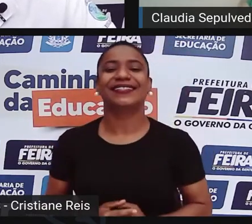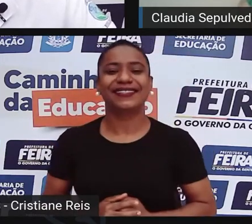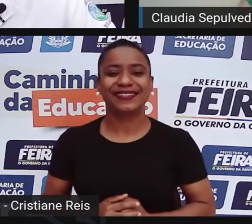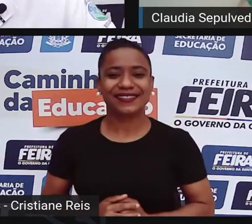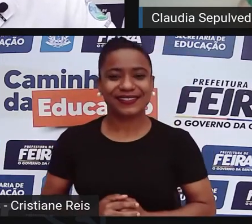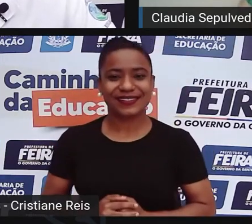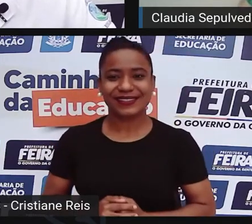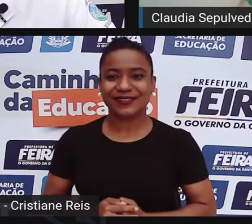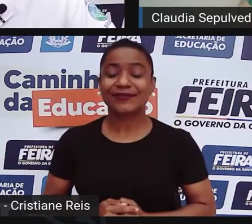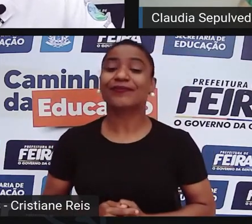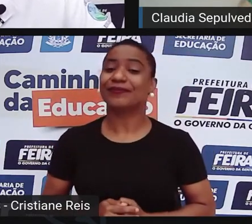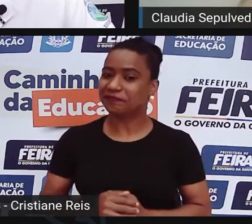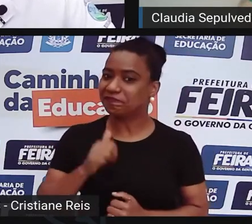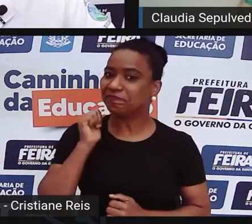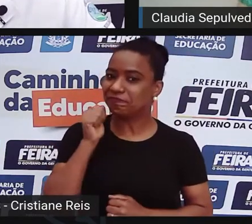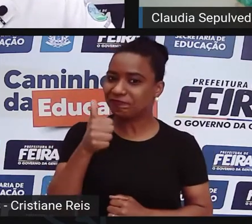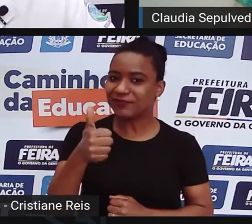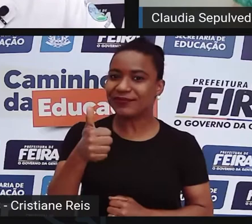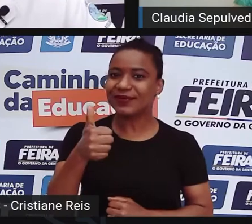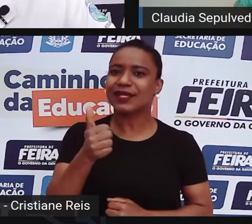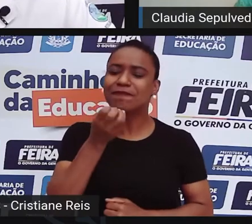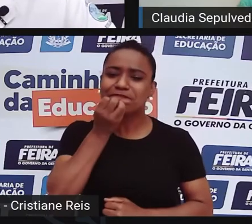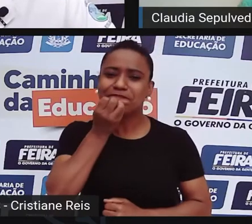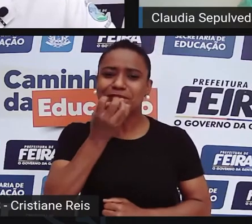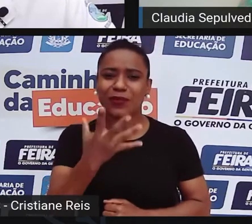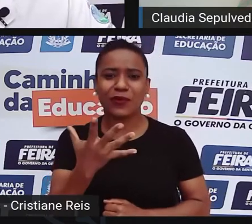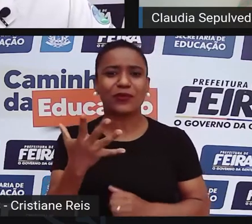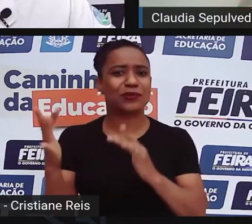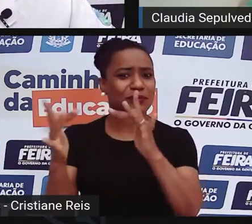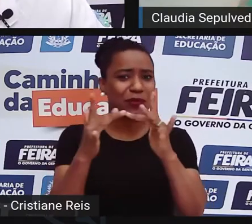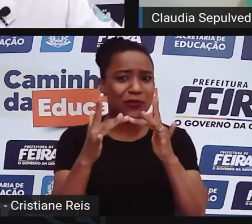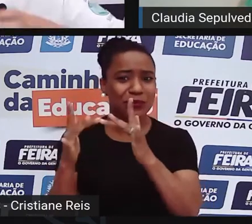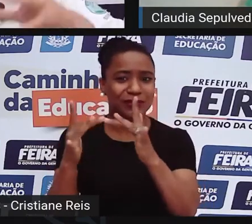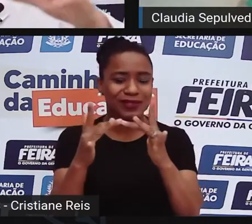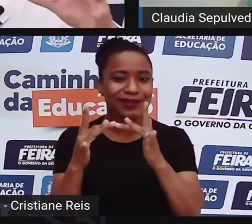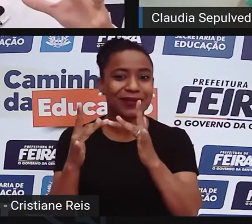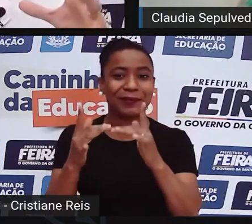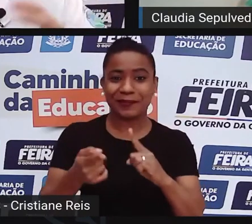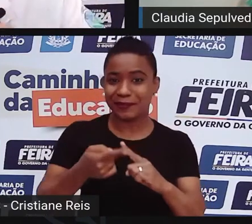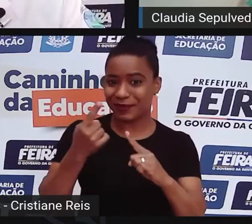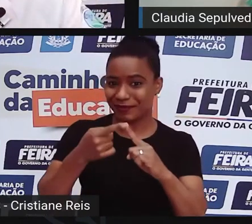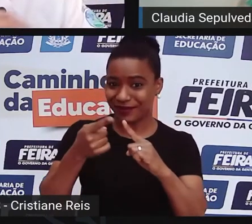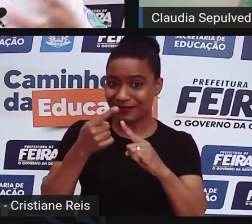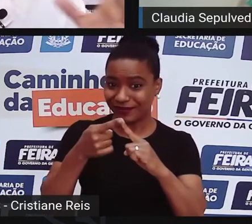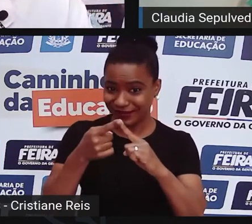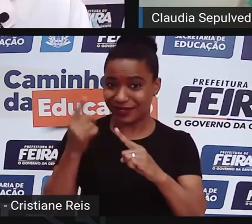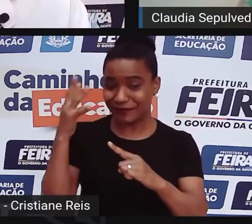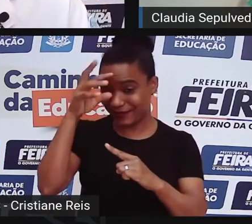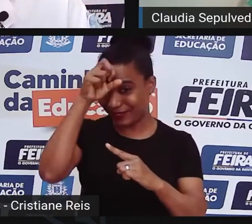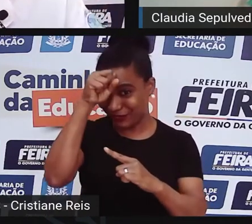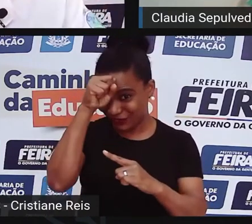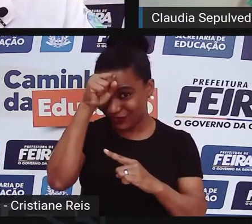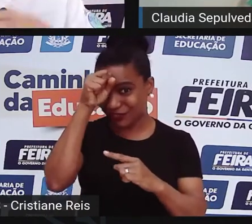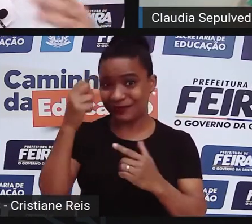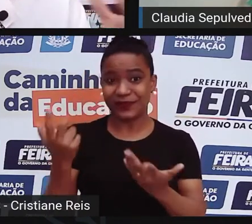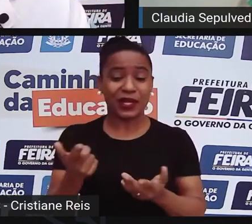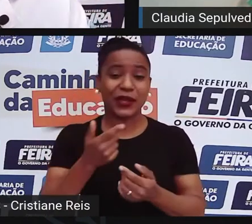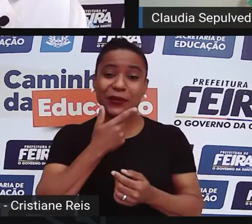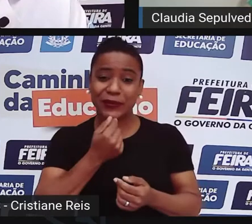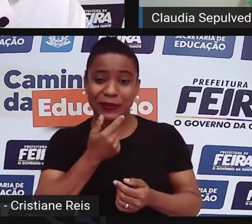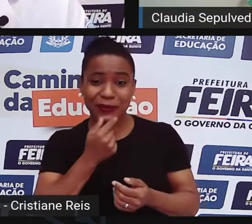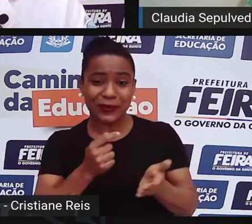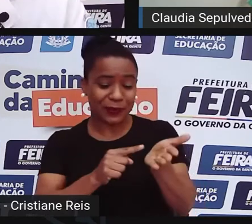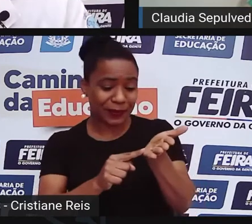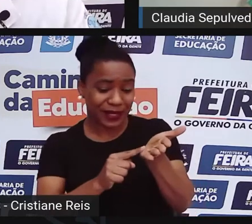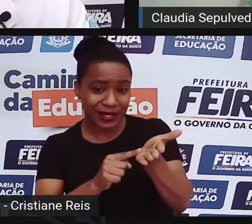Beleza. Inclusive, meu primeiro contato com esse tema, né? Com esse termo, eu costumo dizer que eu saí da bolha, né? Eu, branco, filho